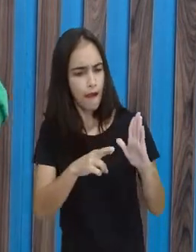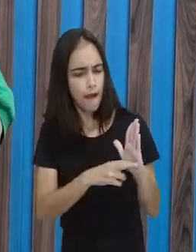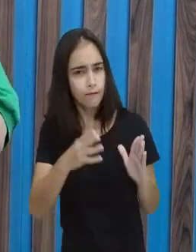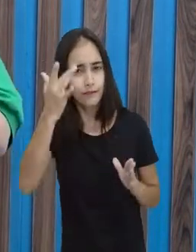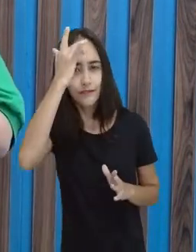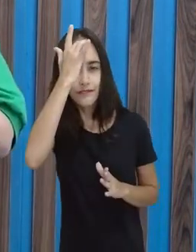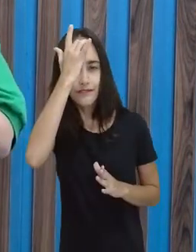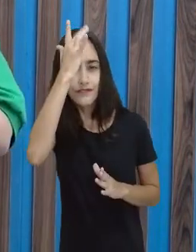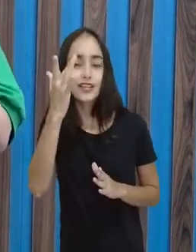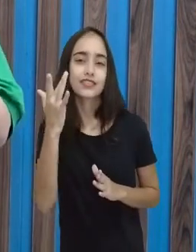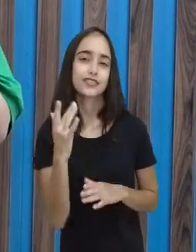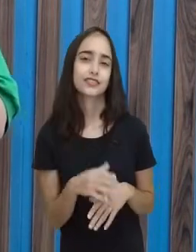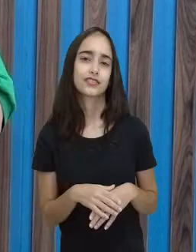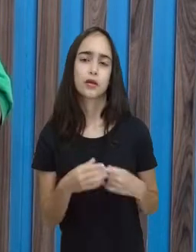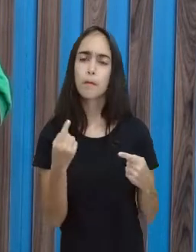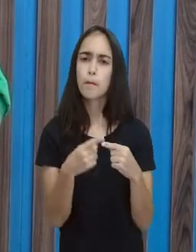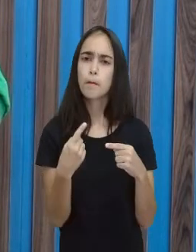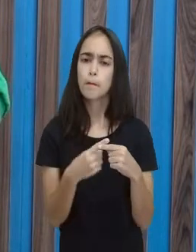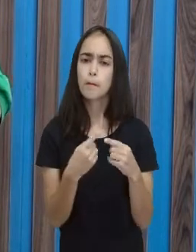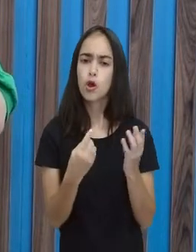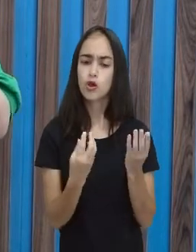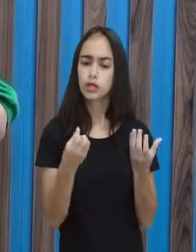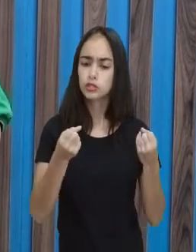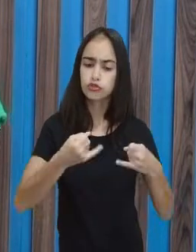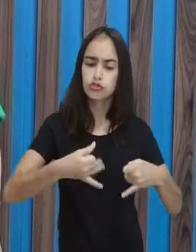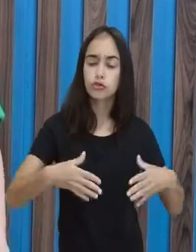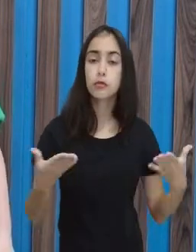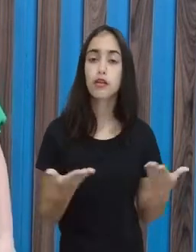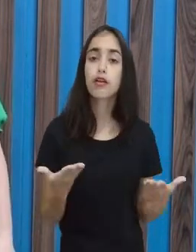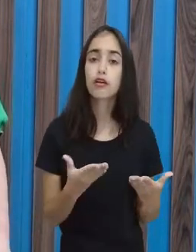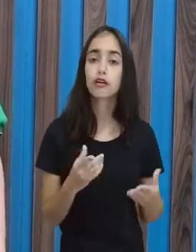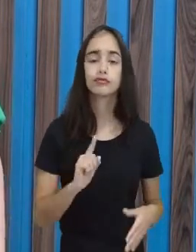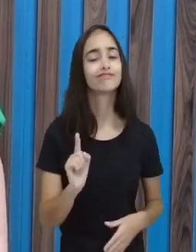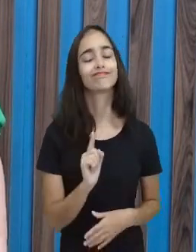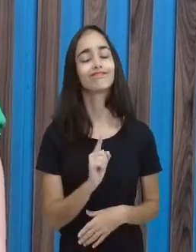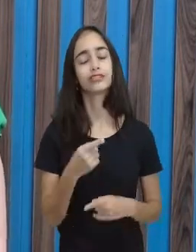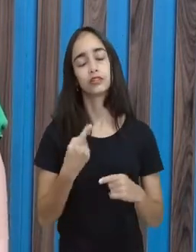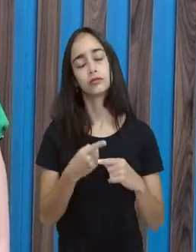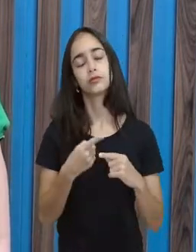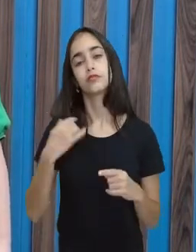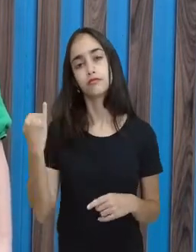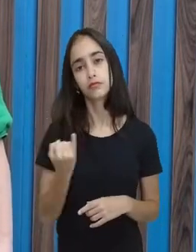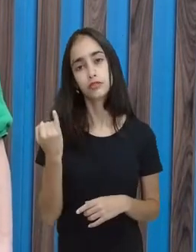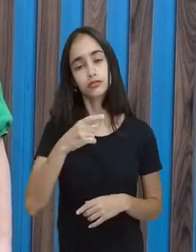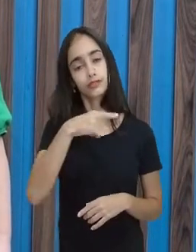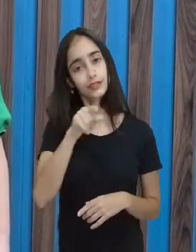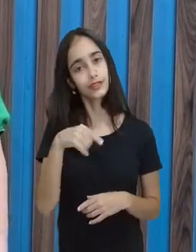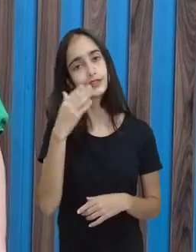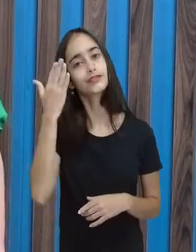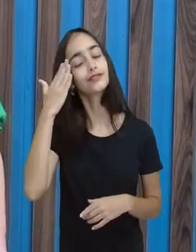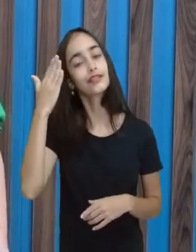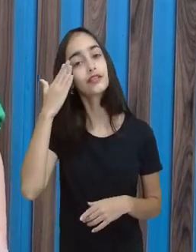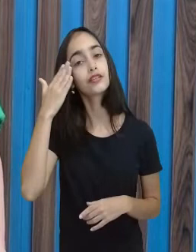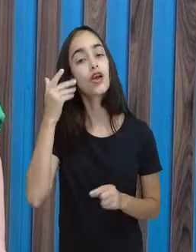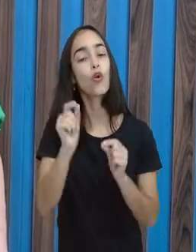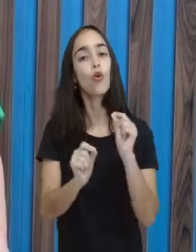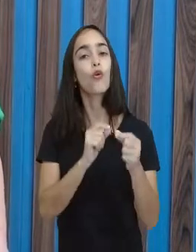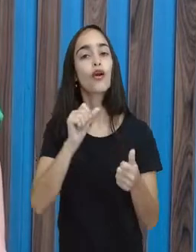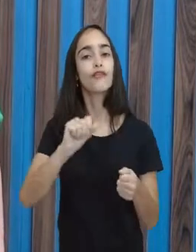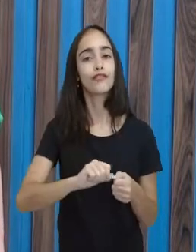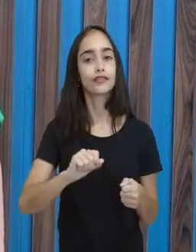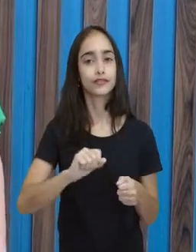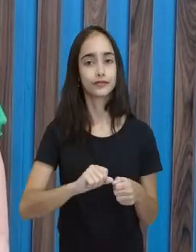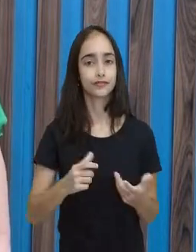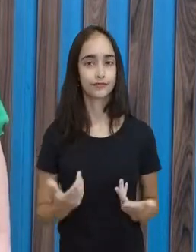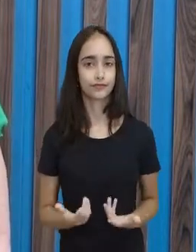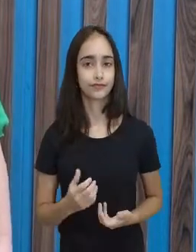não dá a regra logo? Porque é importante que vocês entendam o que vocês estão fazendo. Matemática, se tem uma coisa